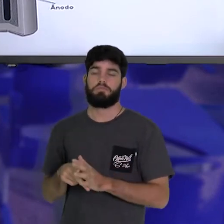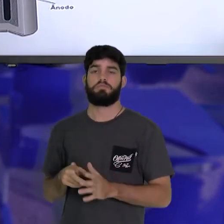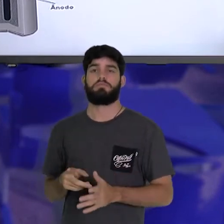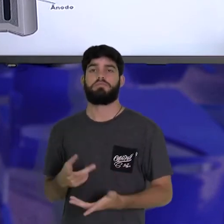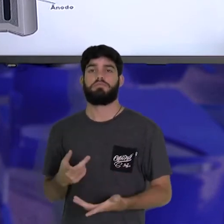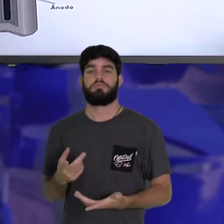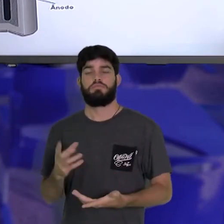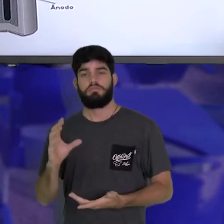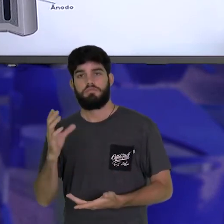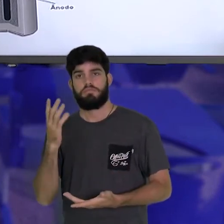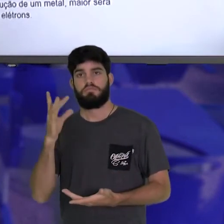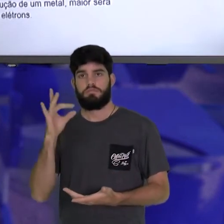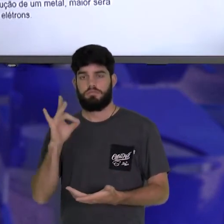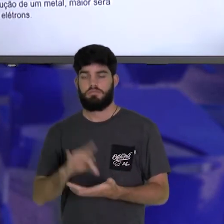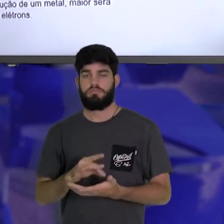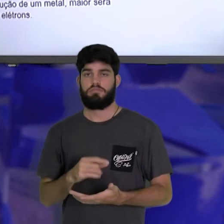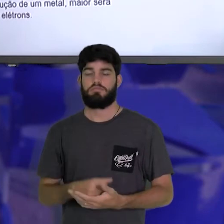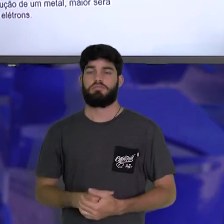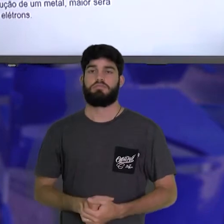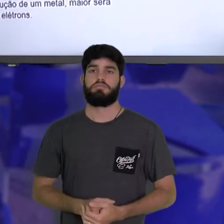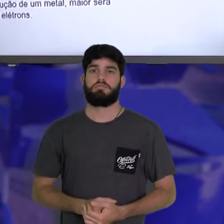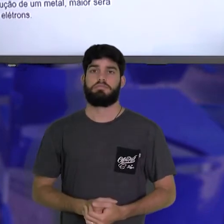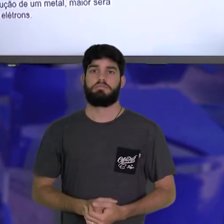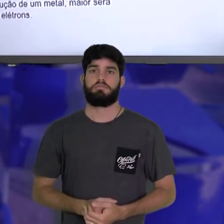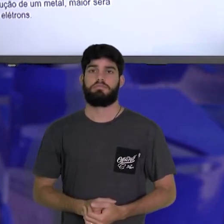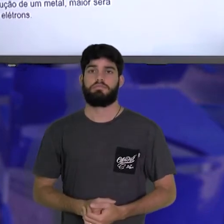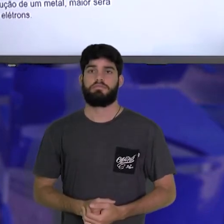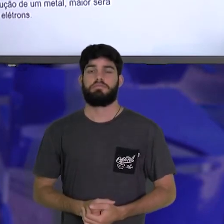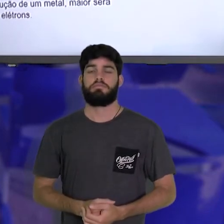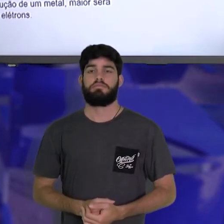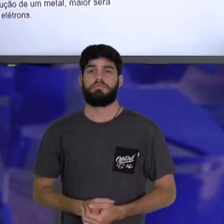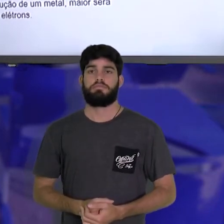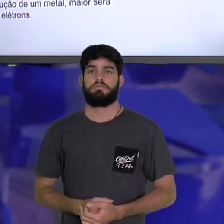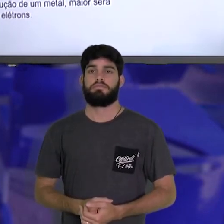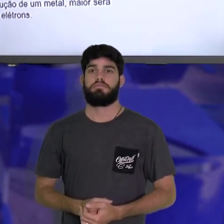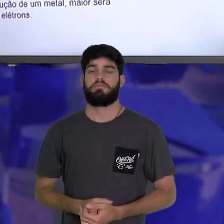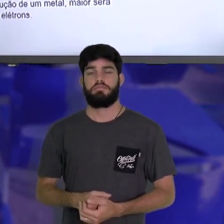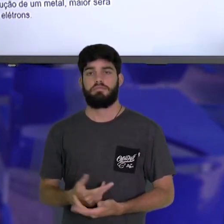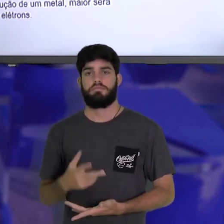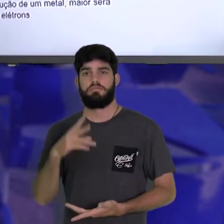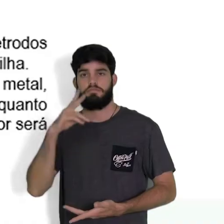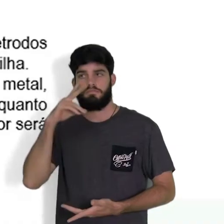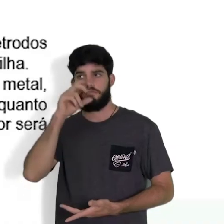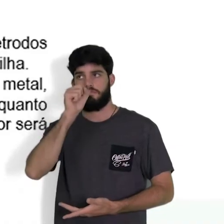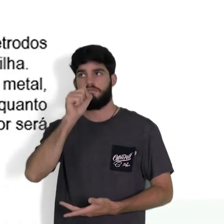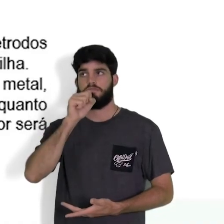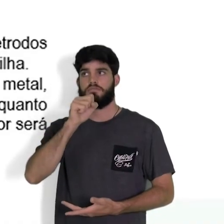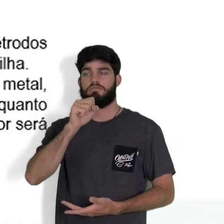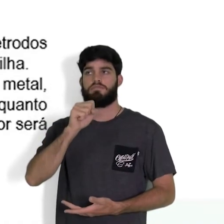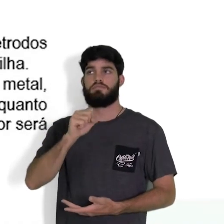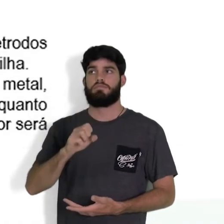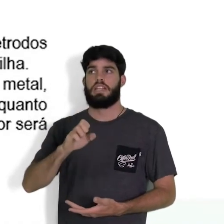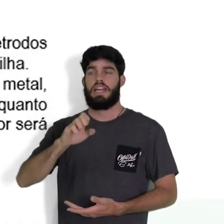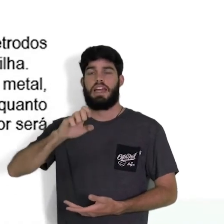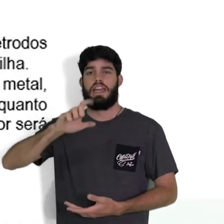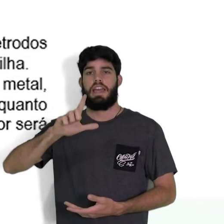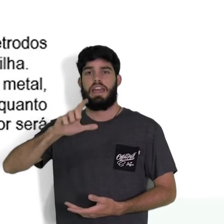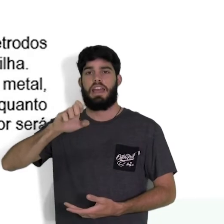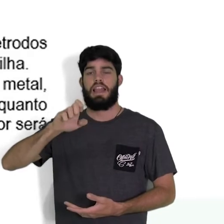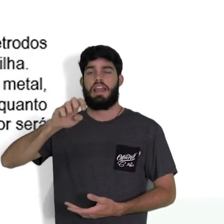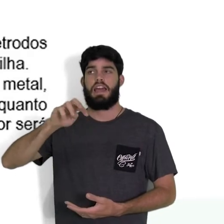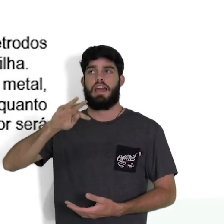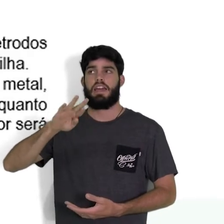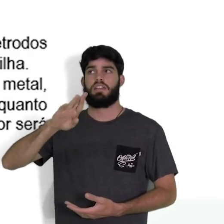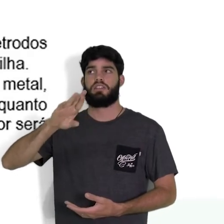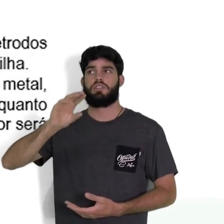logística reversa. Muito bem, a força eletromotriz é a voltagem de uma pilha. Então,